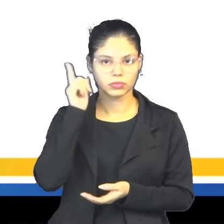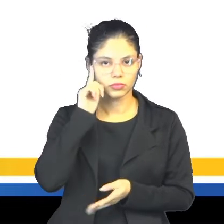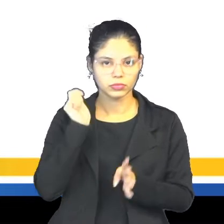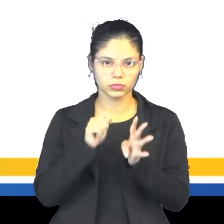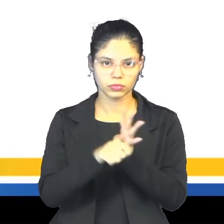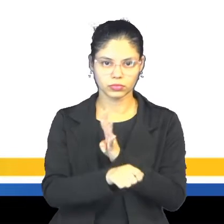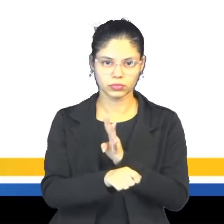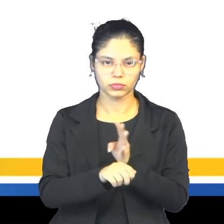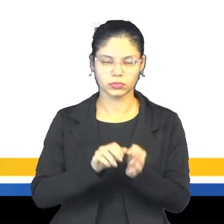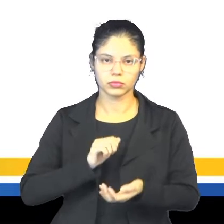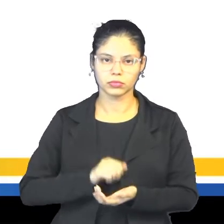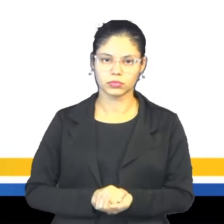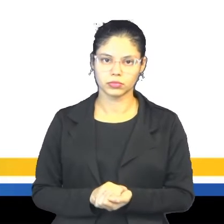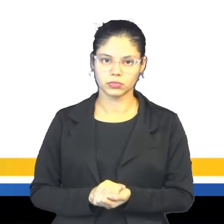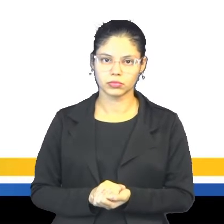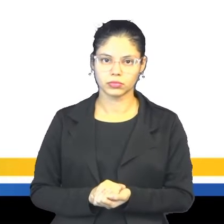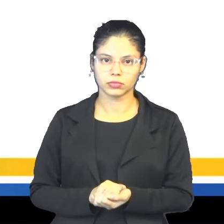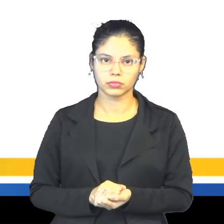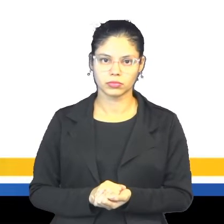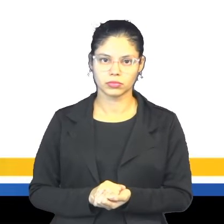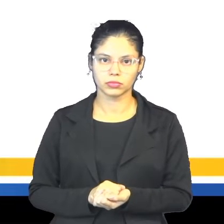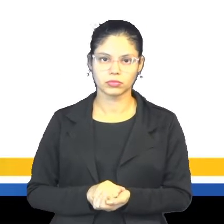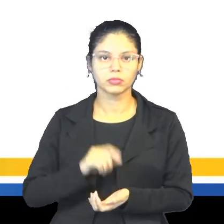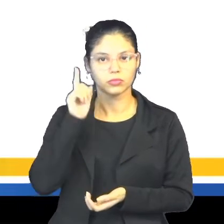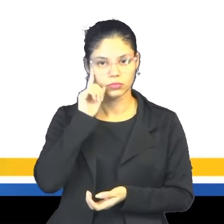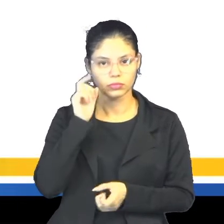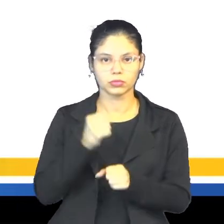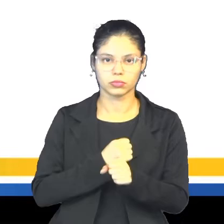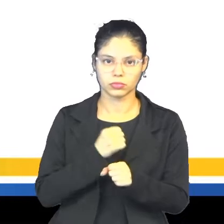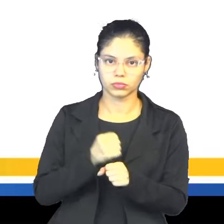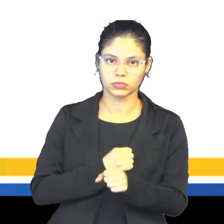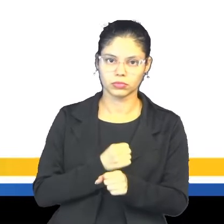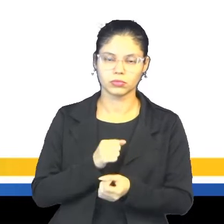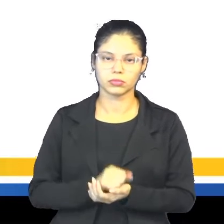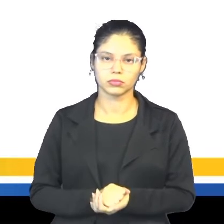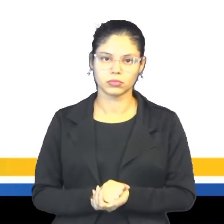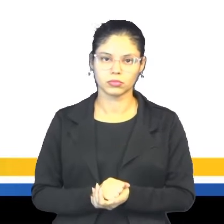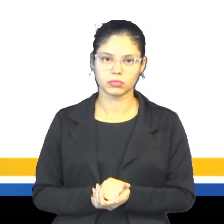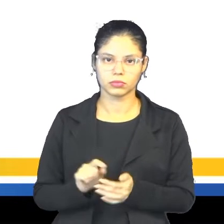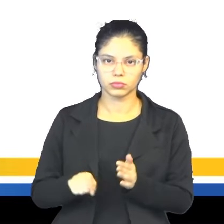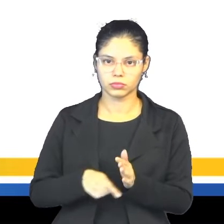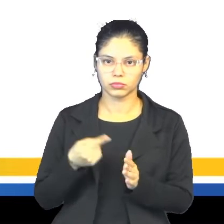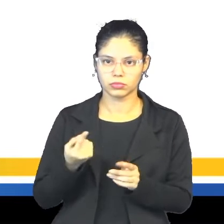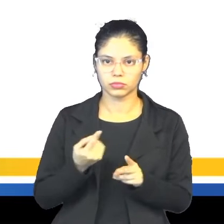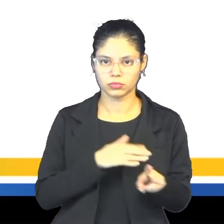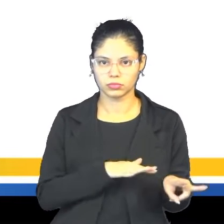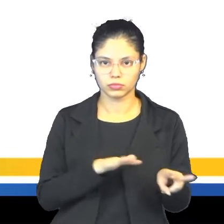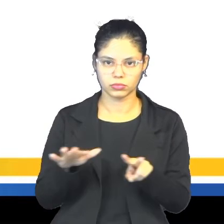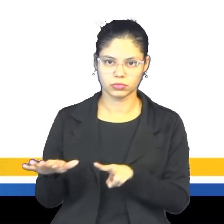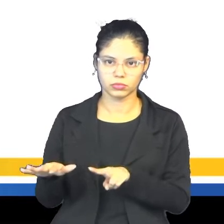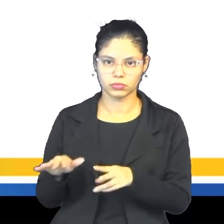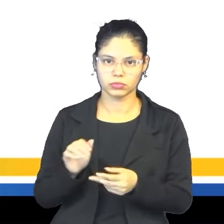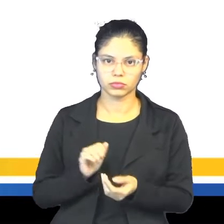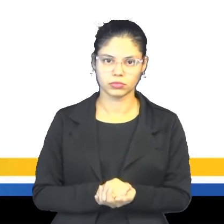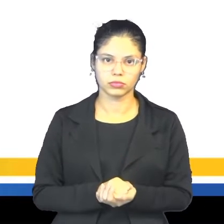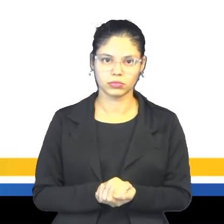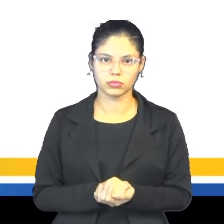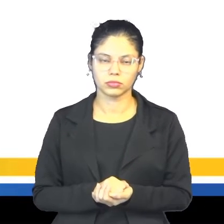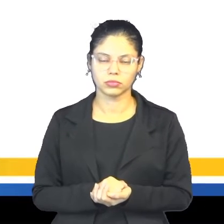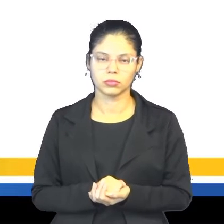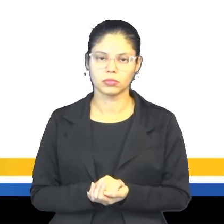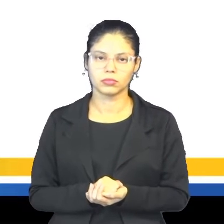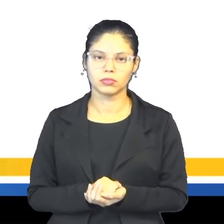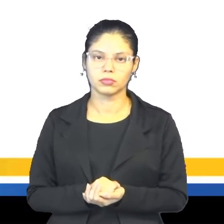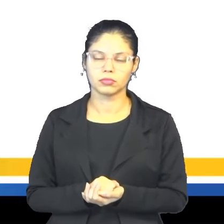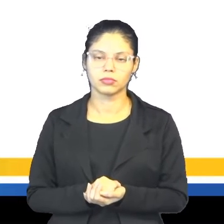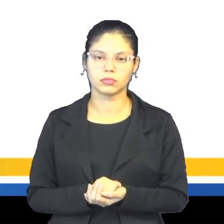month, todo mês, every year, todo ano, once a week, uma vez por semana,